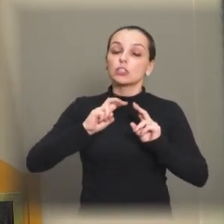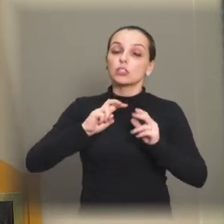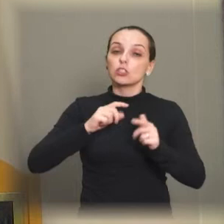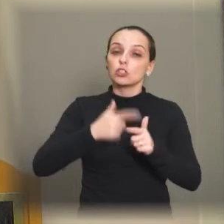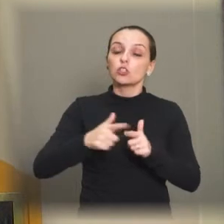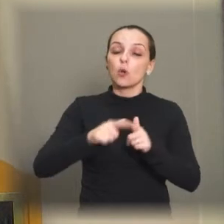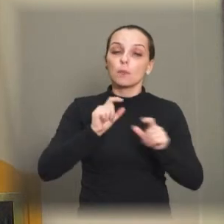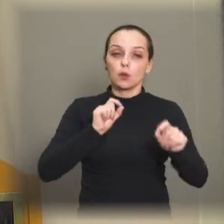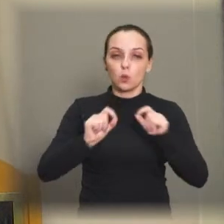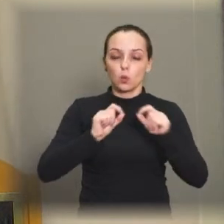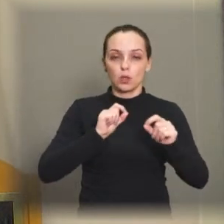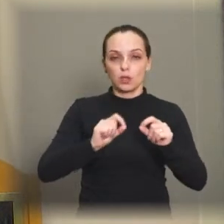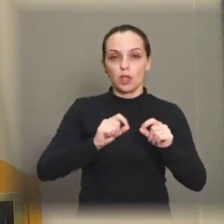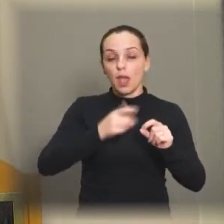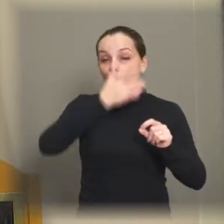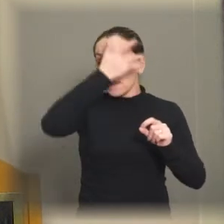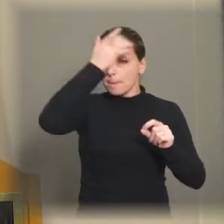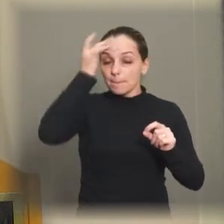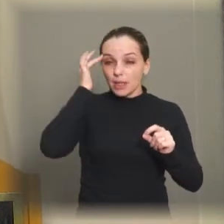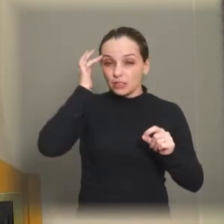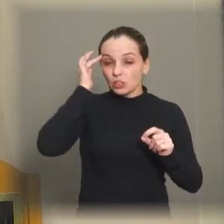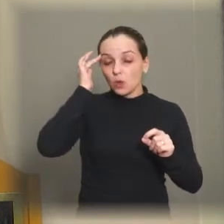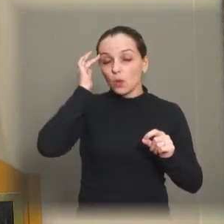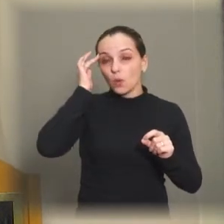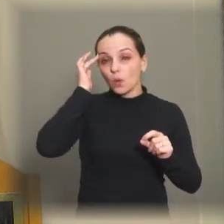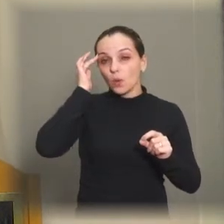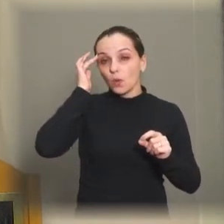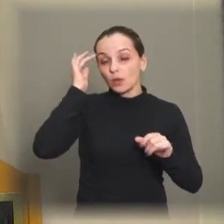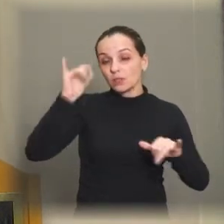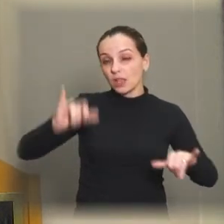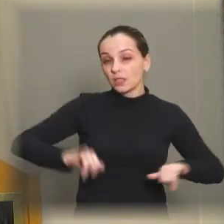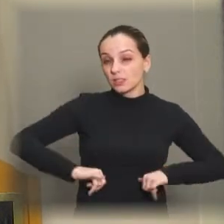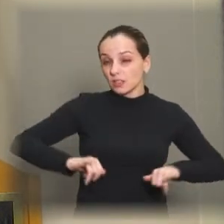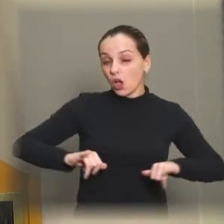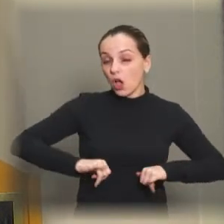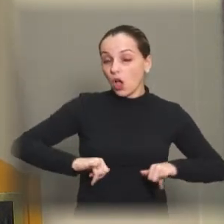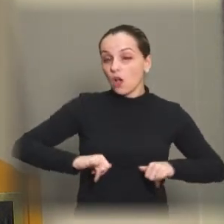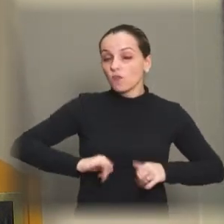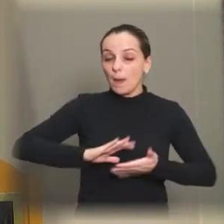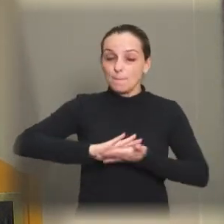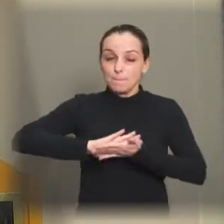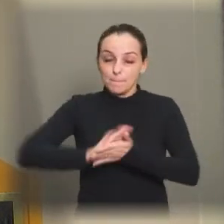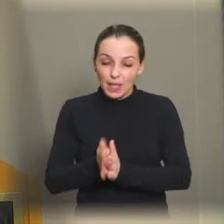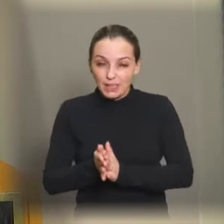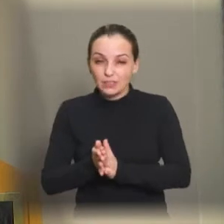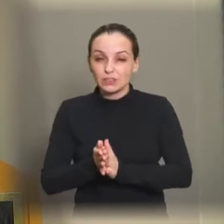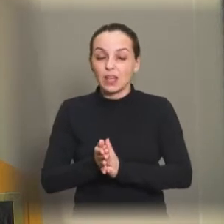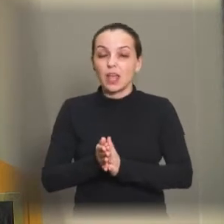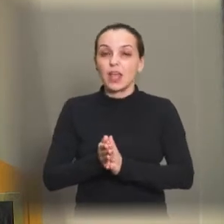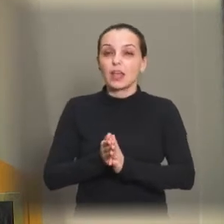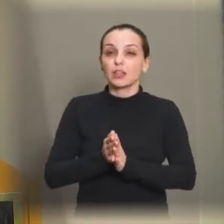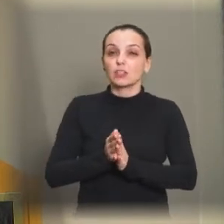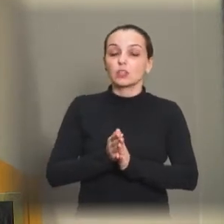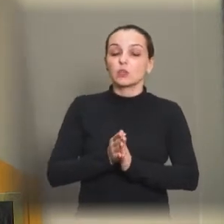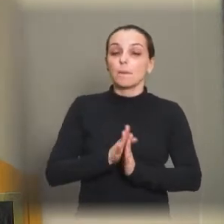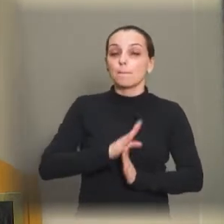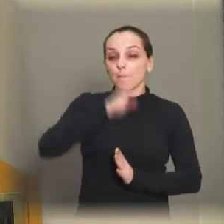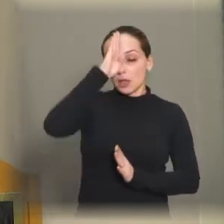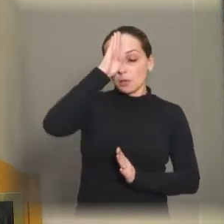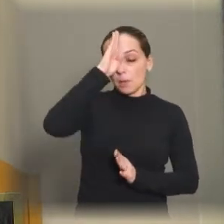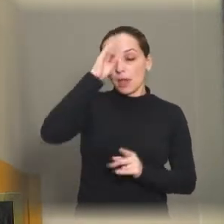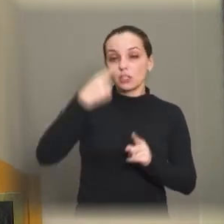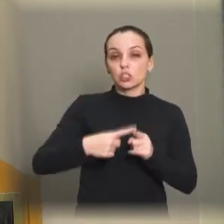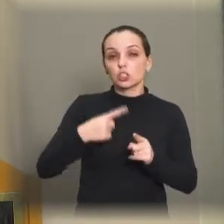de pessoas que sofrem preconceito, em relação principalmente